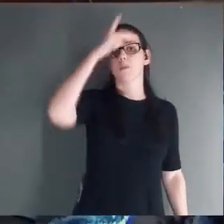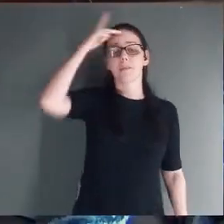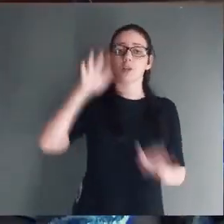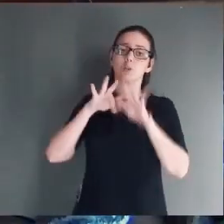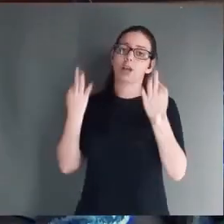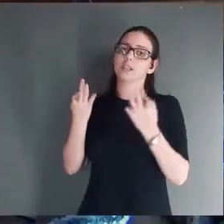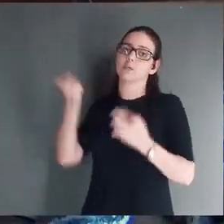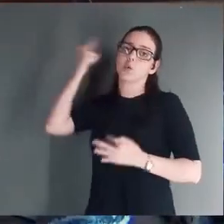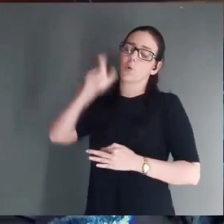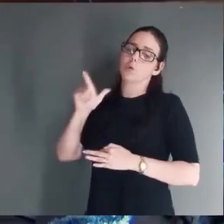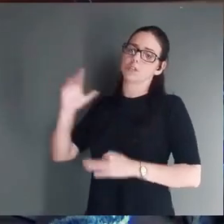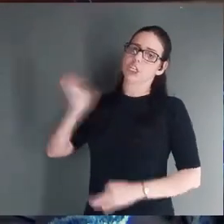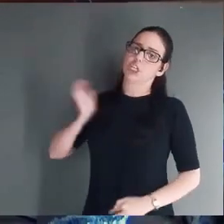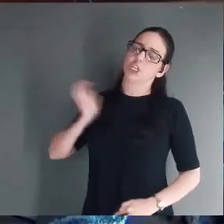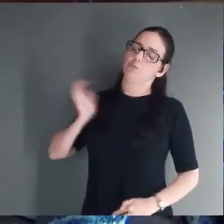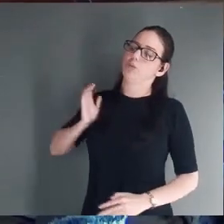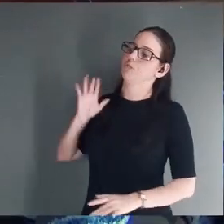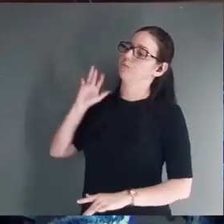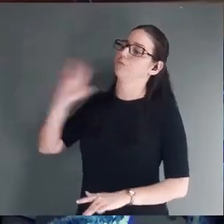Fique em pé no seu lugar.